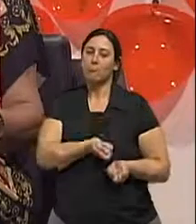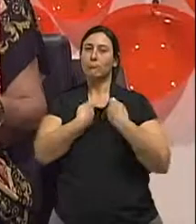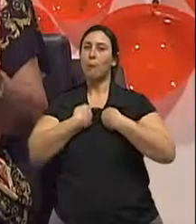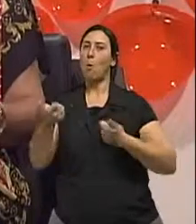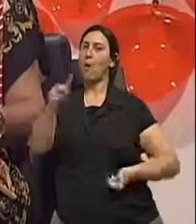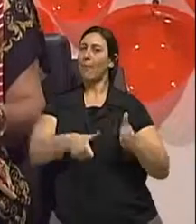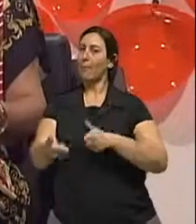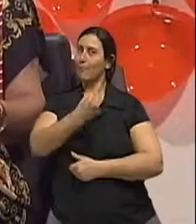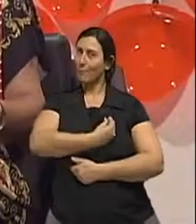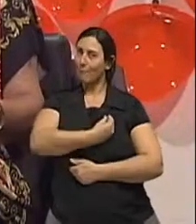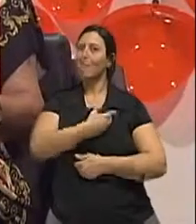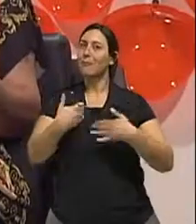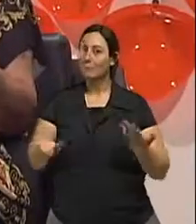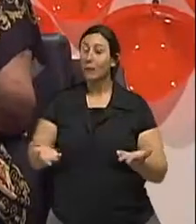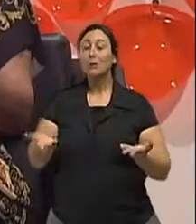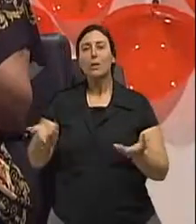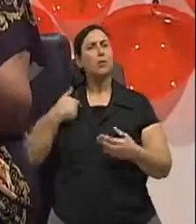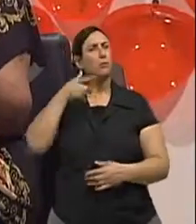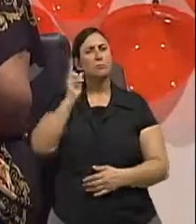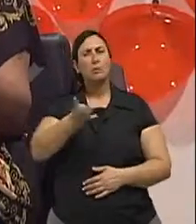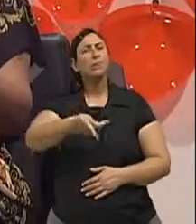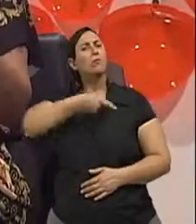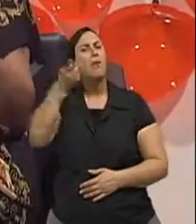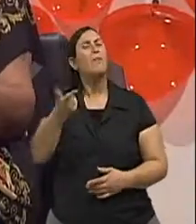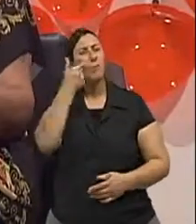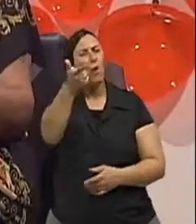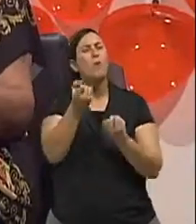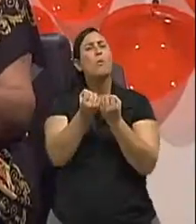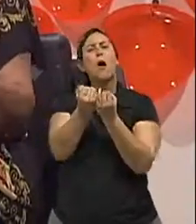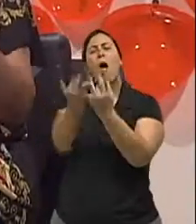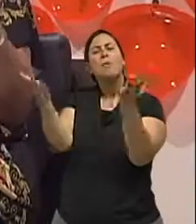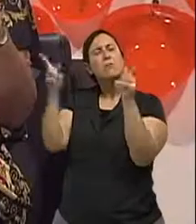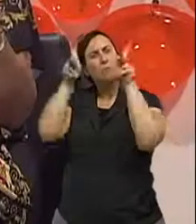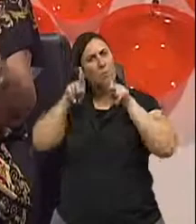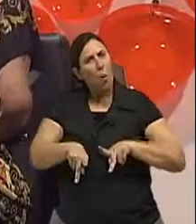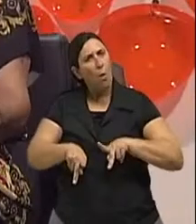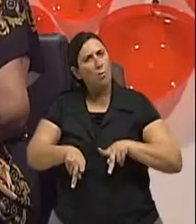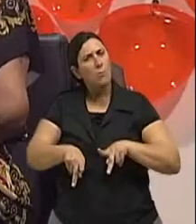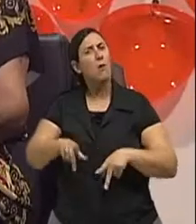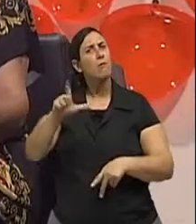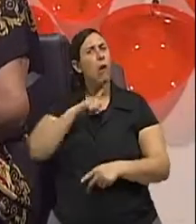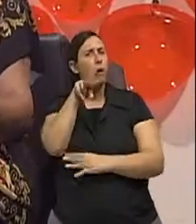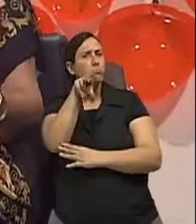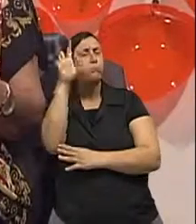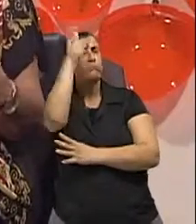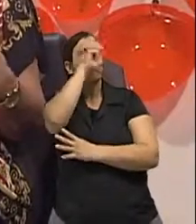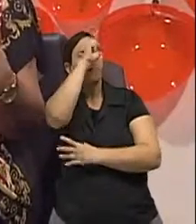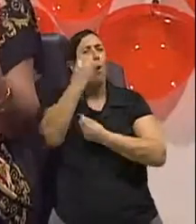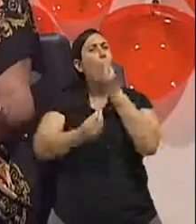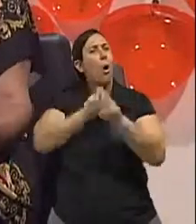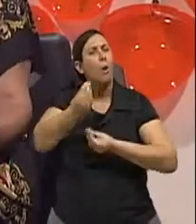falo isso aqui, não vou cansar de dizer isso. Quantas pessoas a gente, com este programa, está prevenindo que fiquem gripadas,